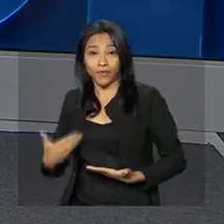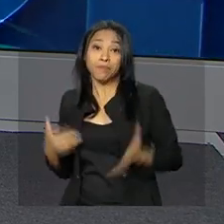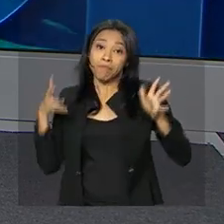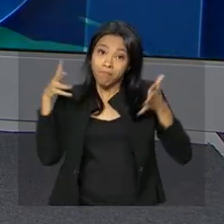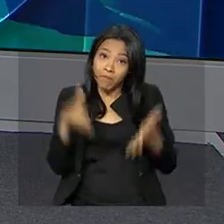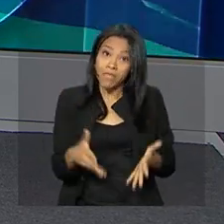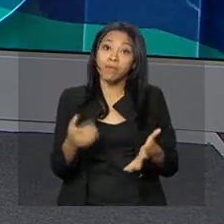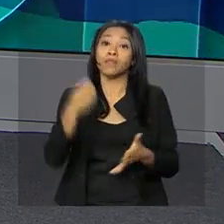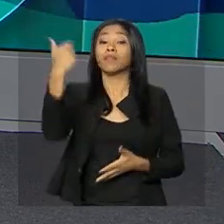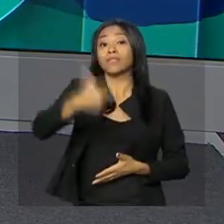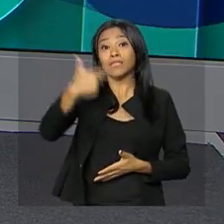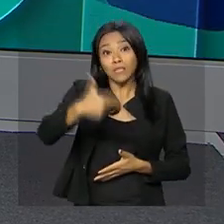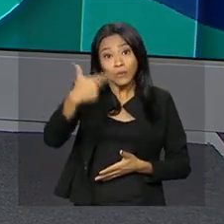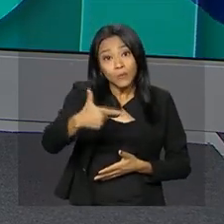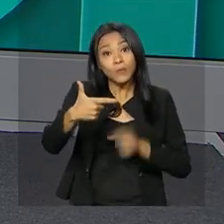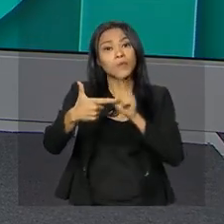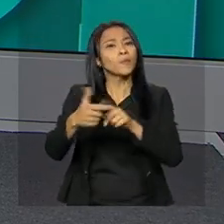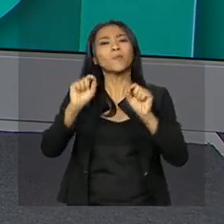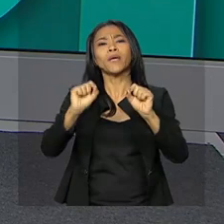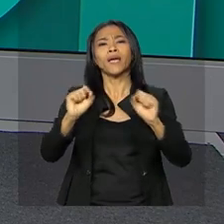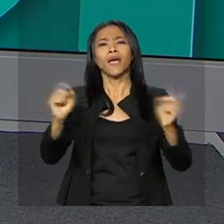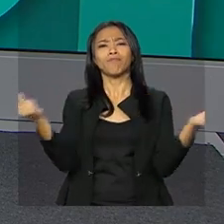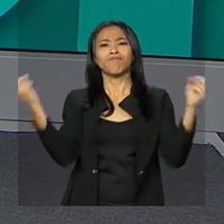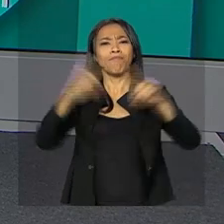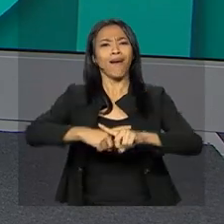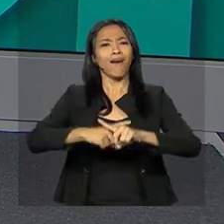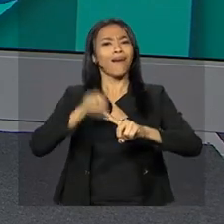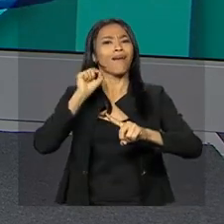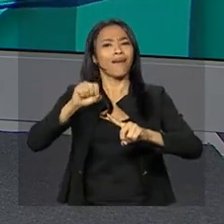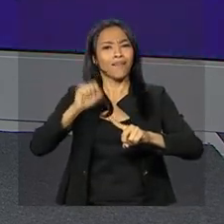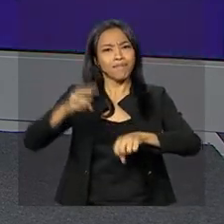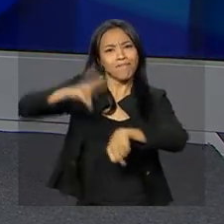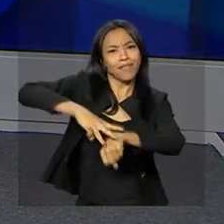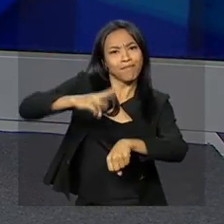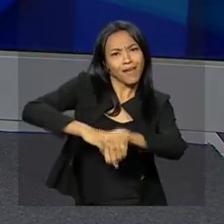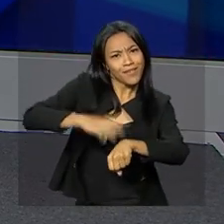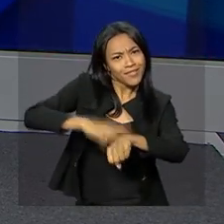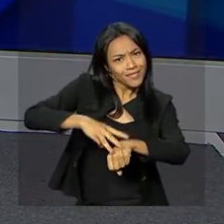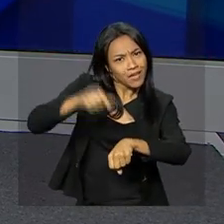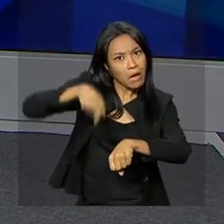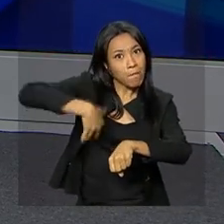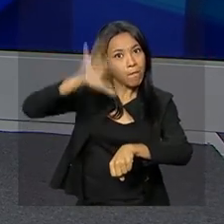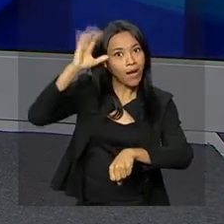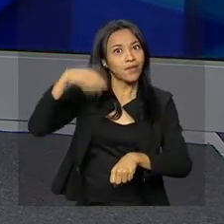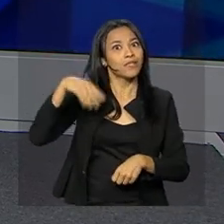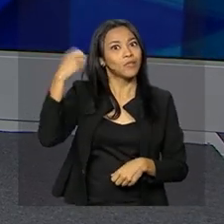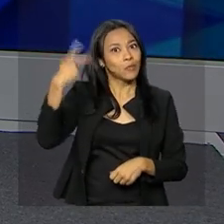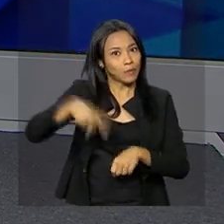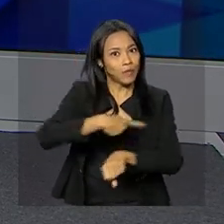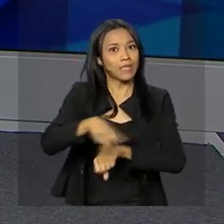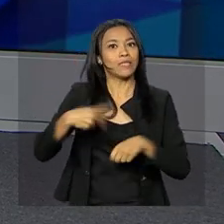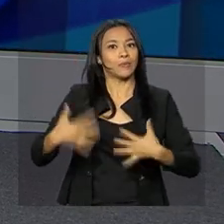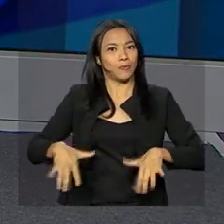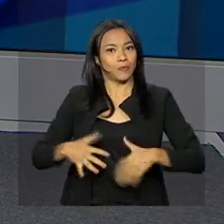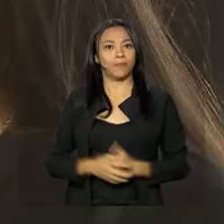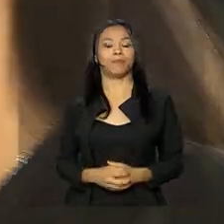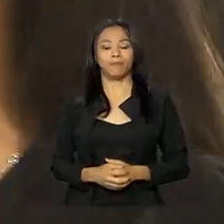segunda fase da ObMep, a Olimpíada Brasileira de Matemática. É a maior competição estudantil do país.